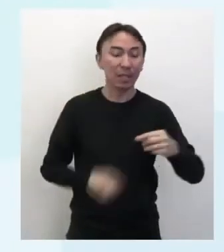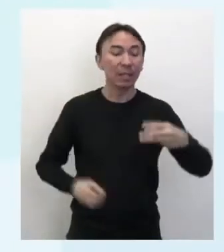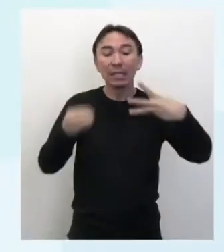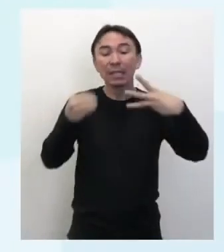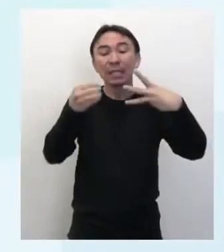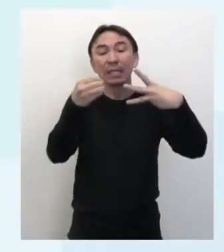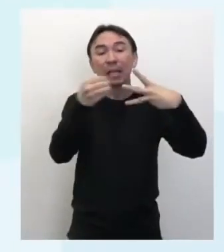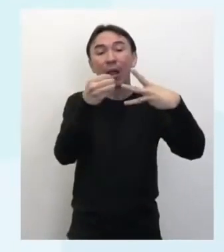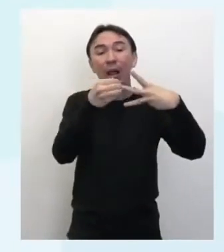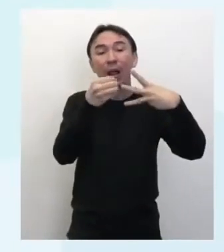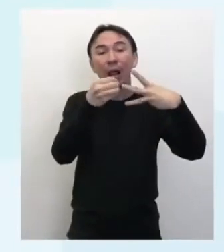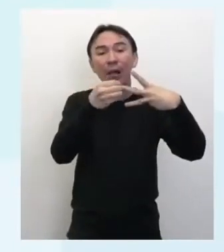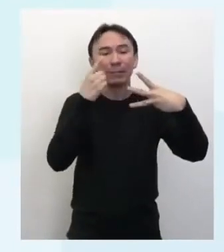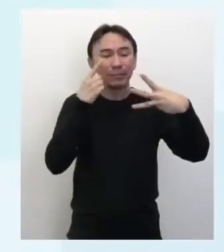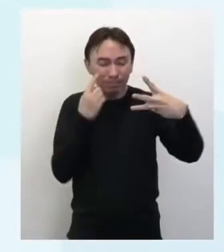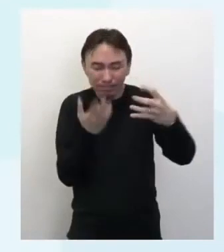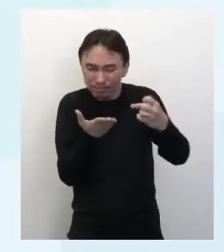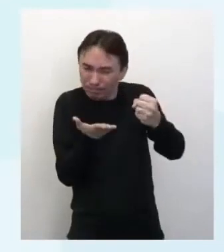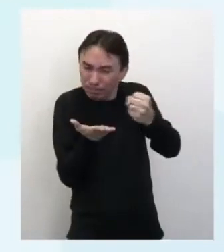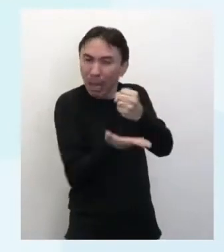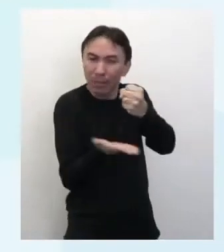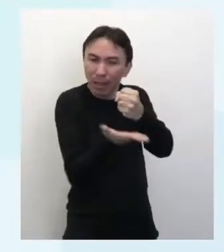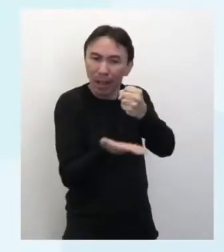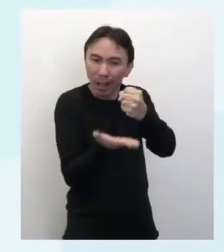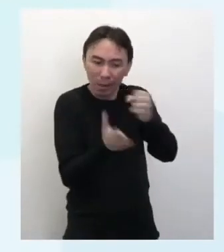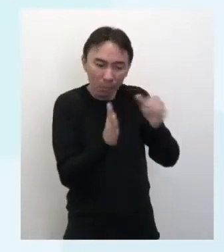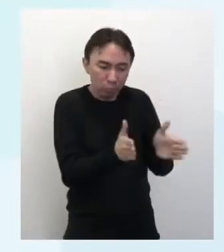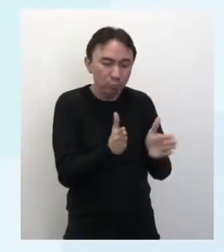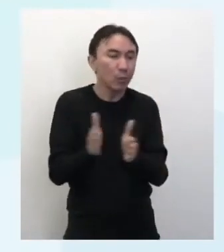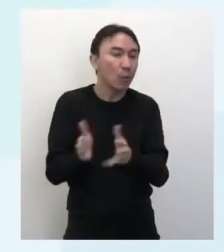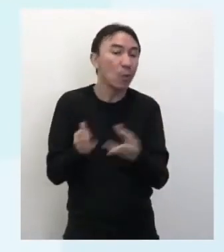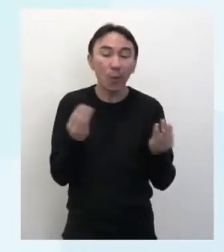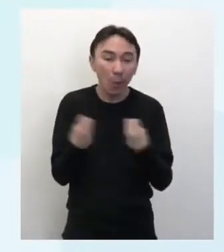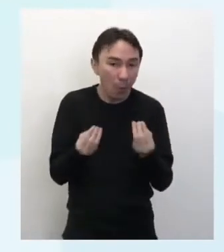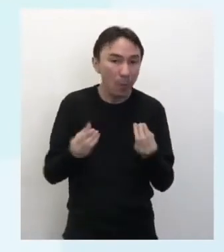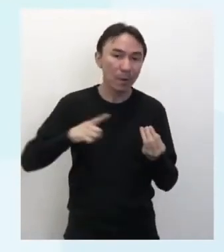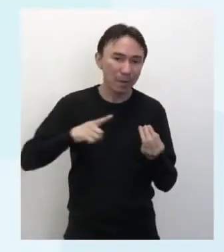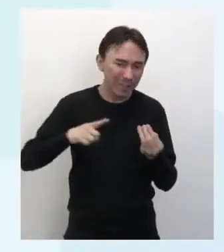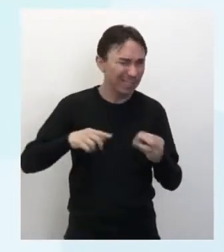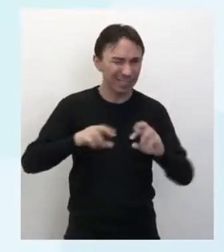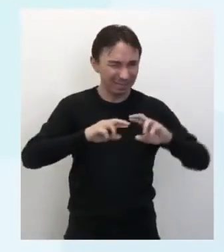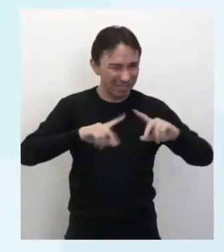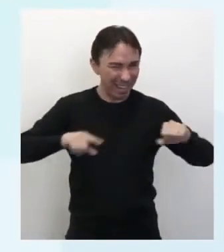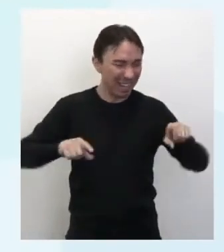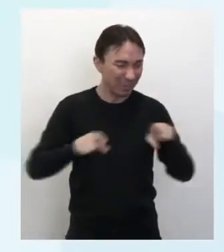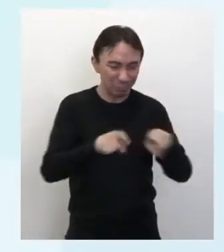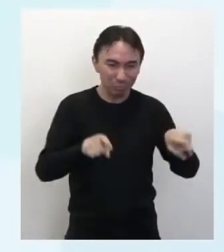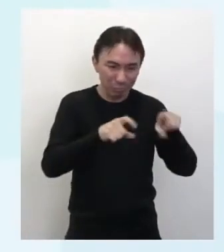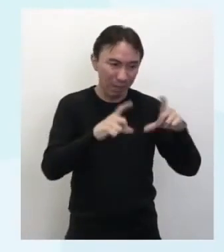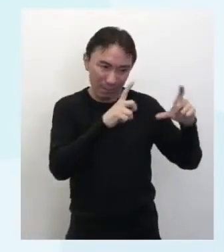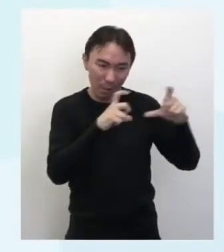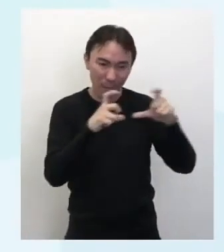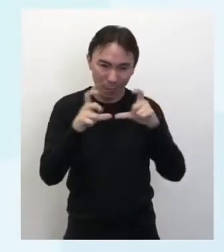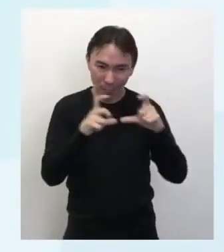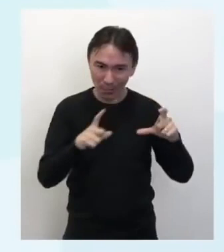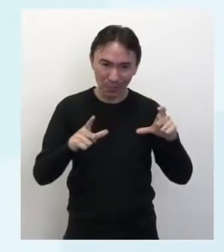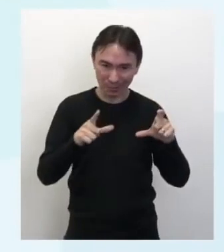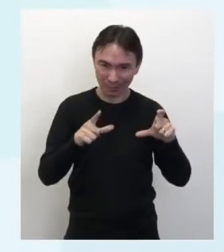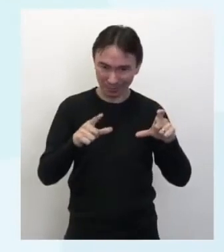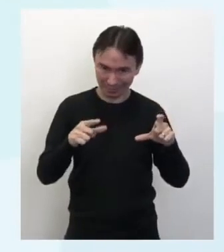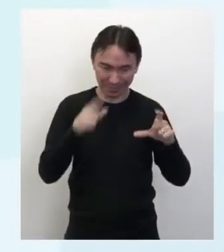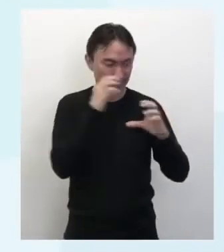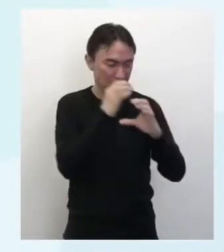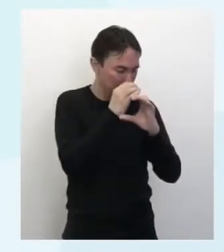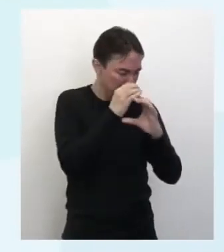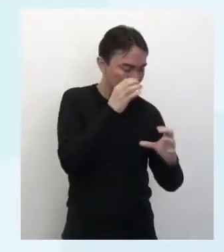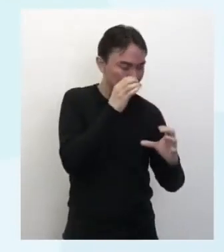por meio de imagens impressas e digitais, de animações computadorizadas e de instrumentos óticos, reconhecendo